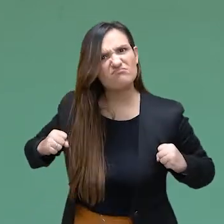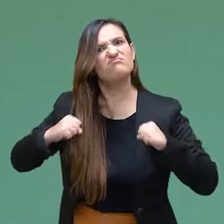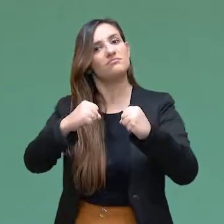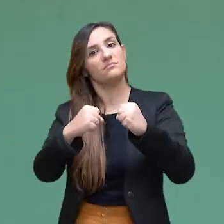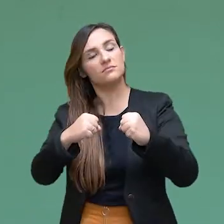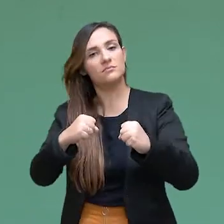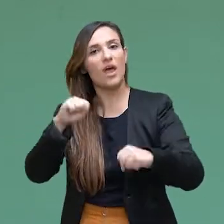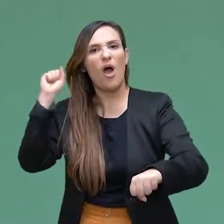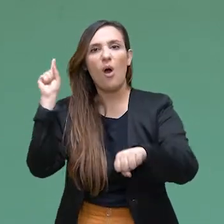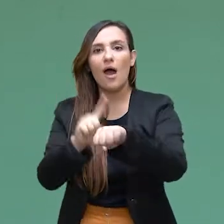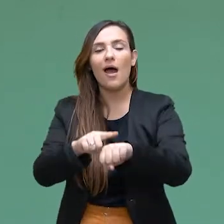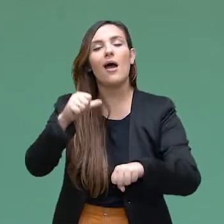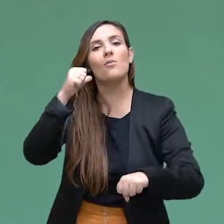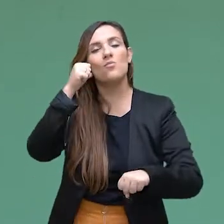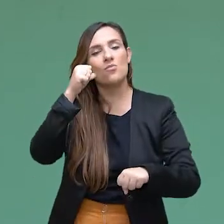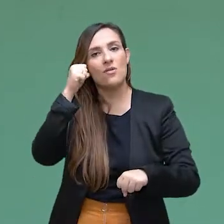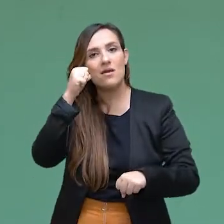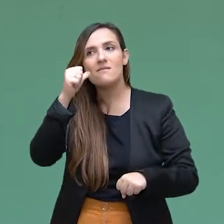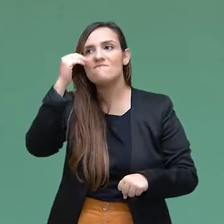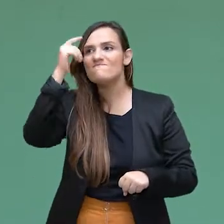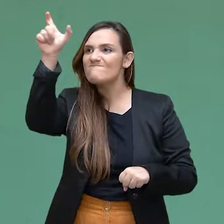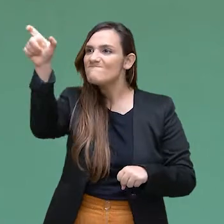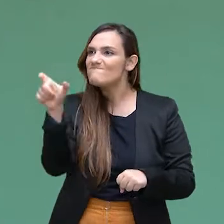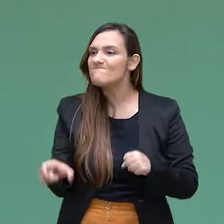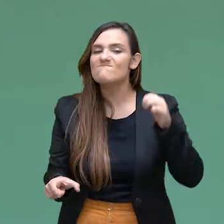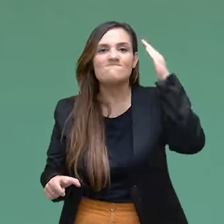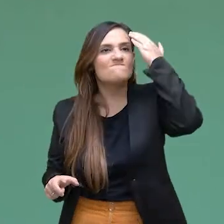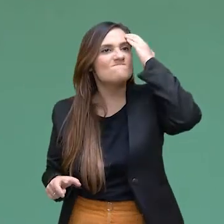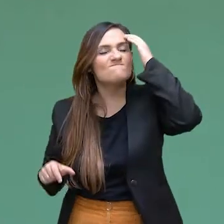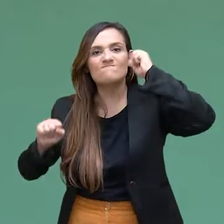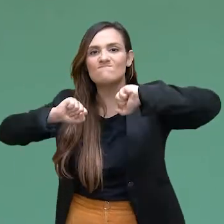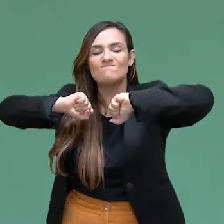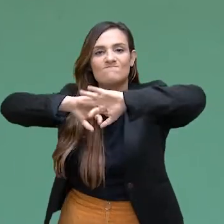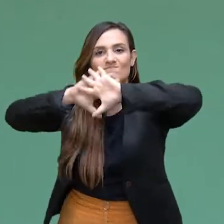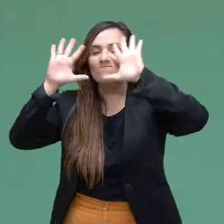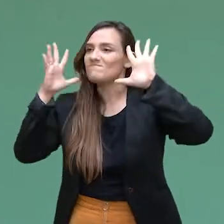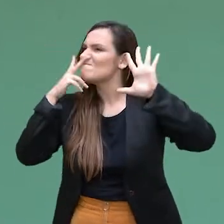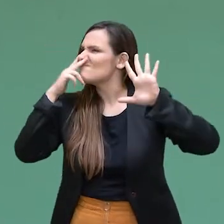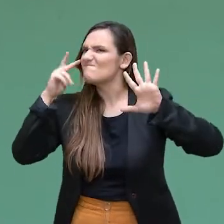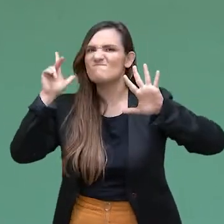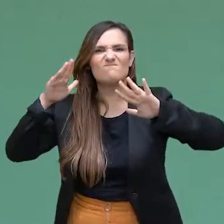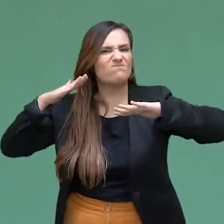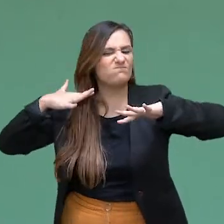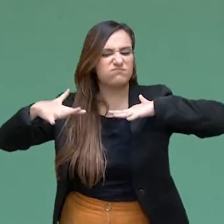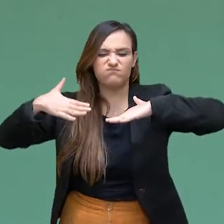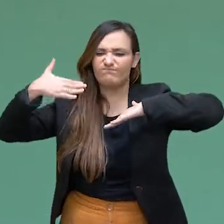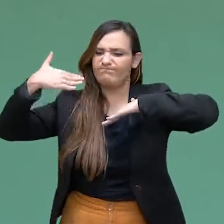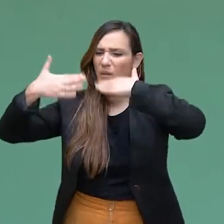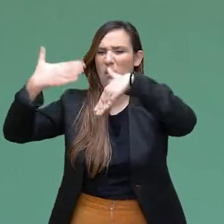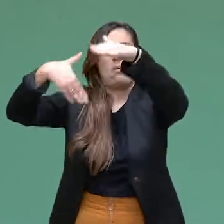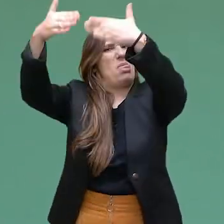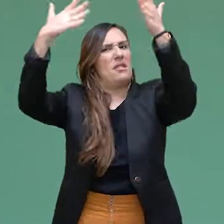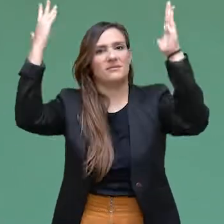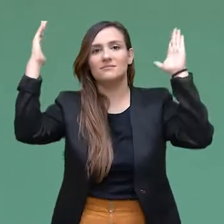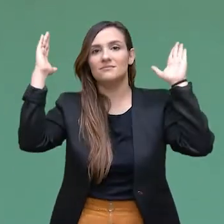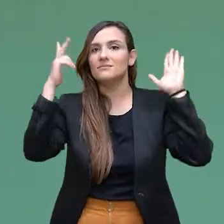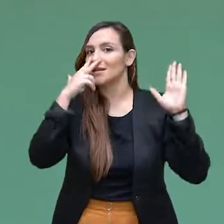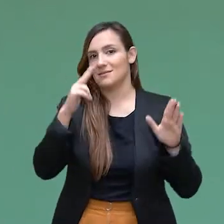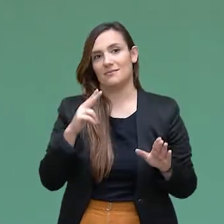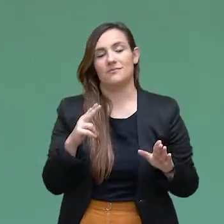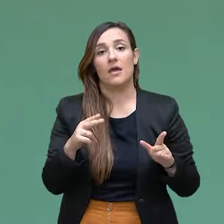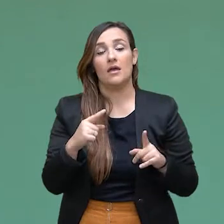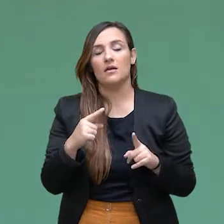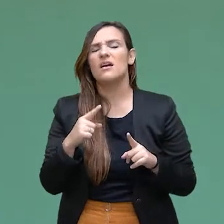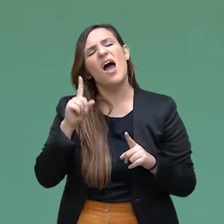mulheres entenderem isso, isso vai ser um movimento sem fim, sem uma avalanche.